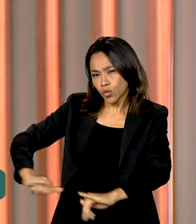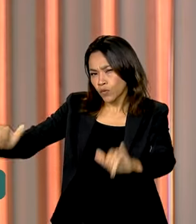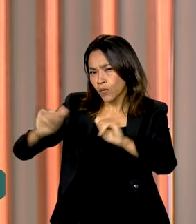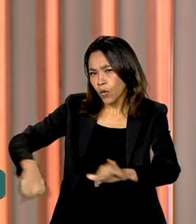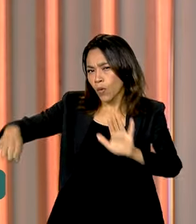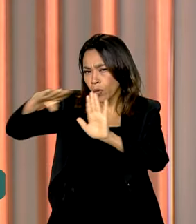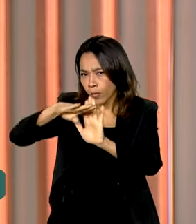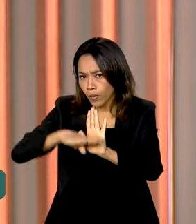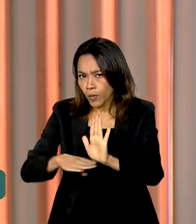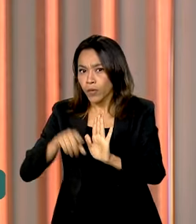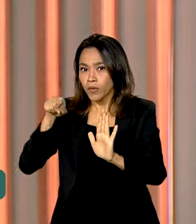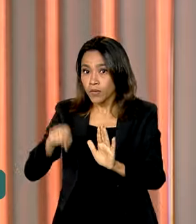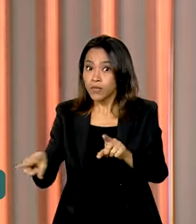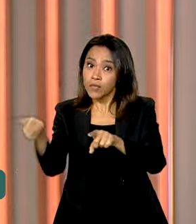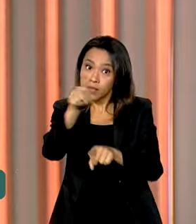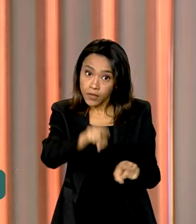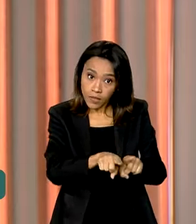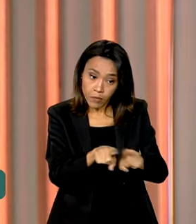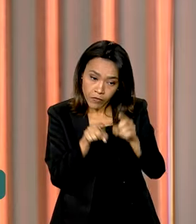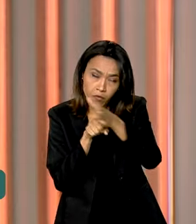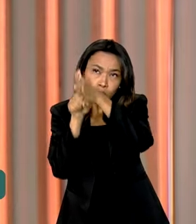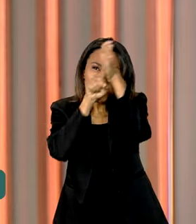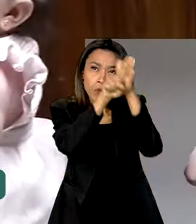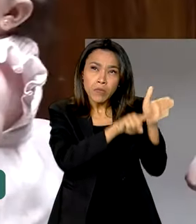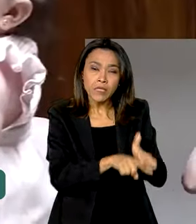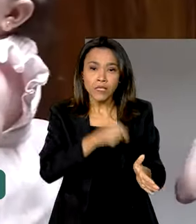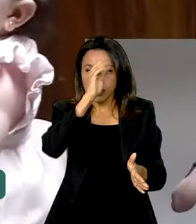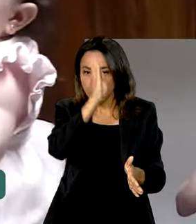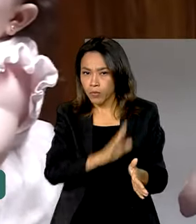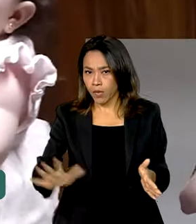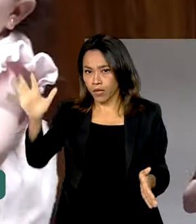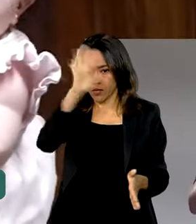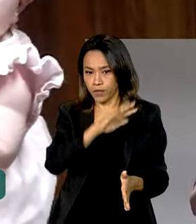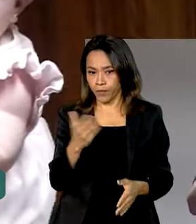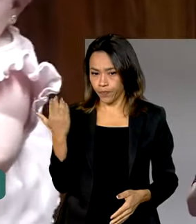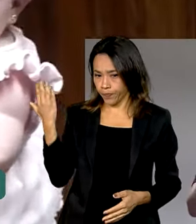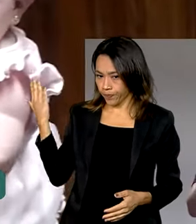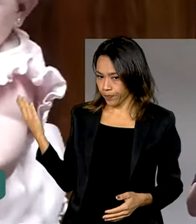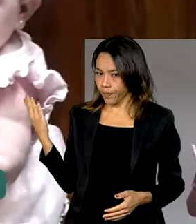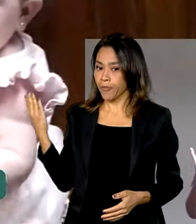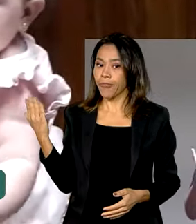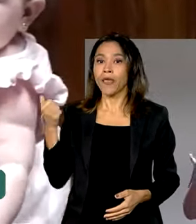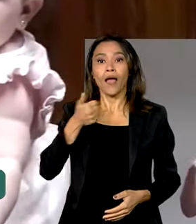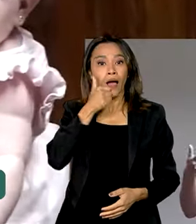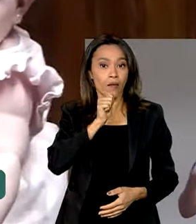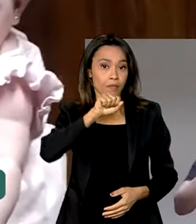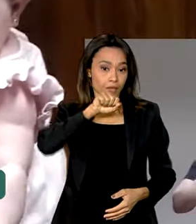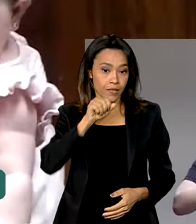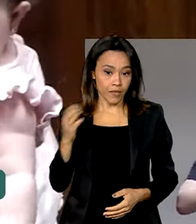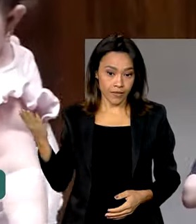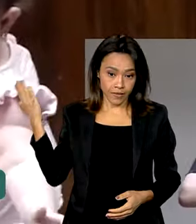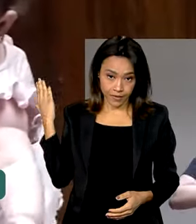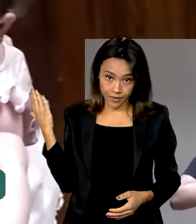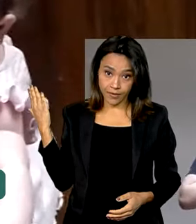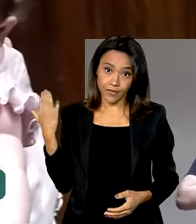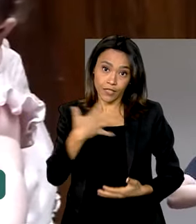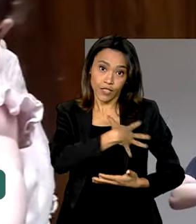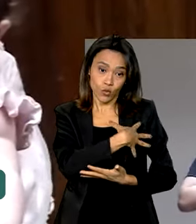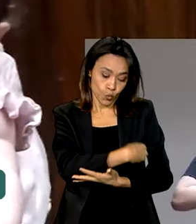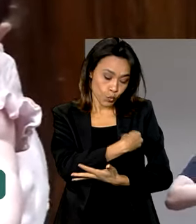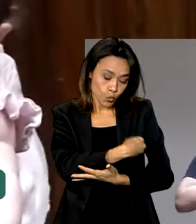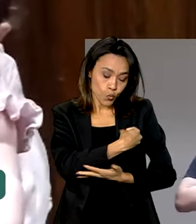Foi feito também um raio-x da doação no Brasil. De um lado, a doadora. Pra mim é muito gratificante